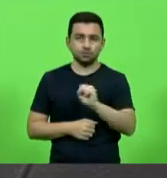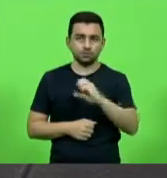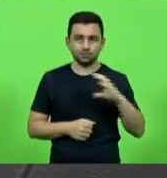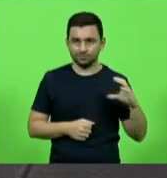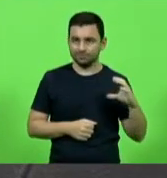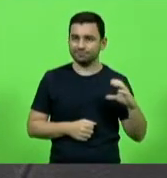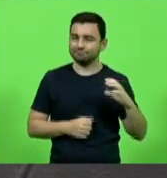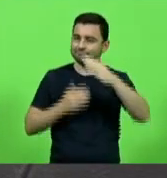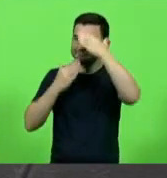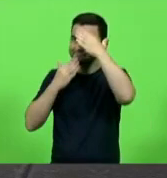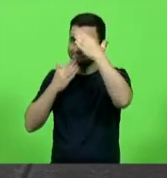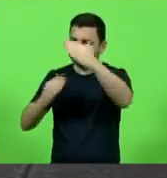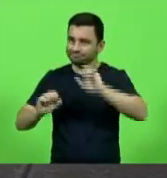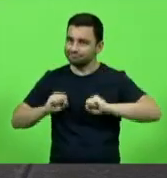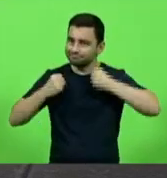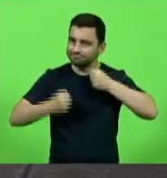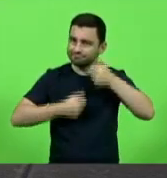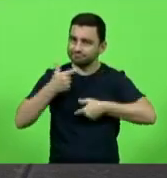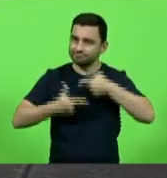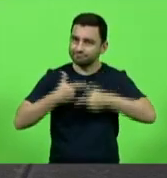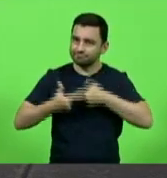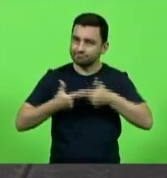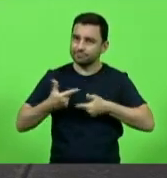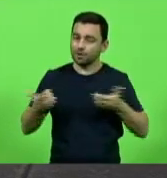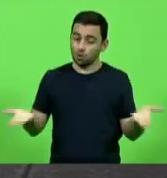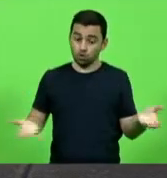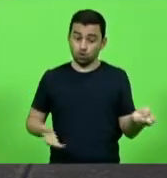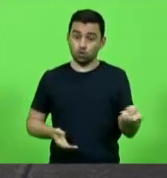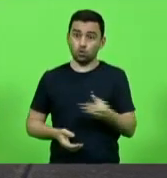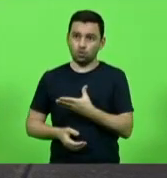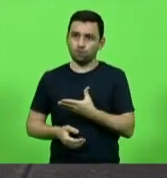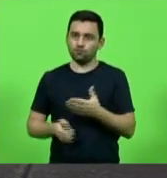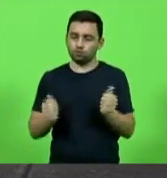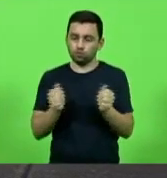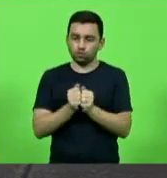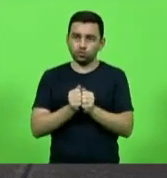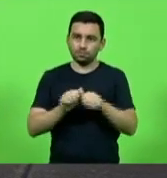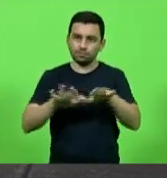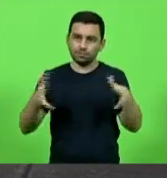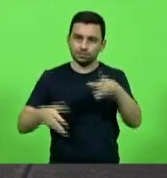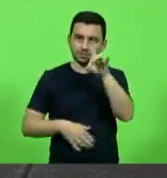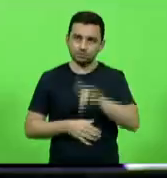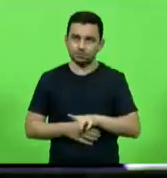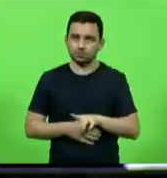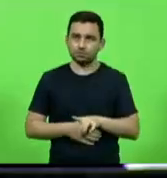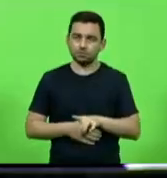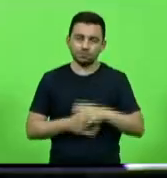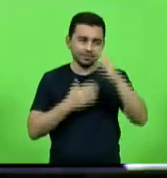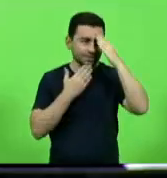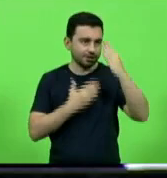a sua atuação e sucesso na nova etapa junto à mesa diretiva dessa casa. Obrigado, meu líder.